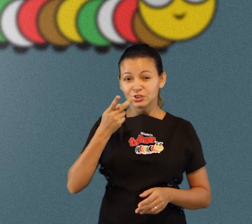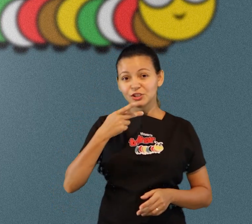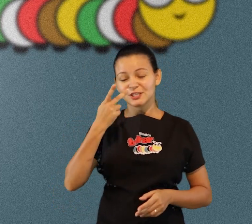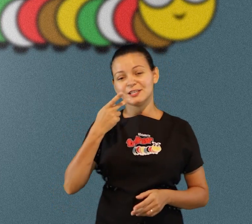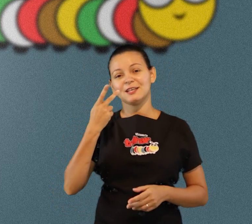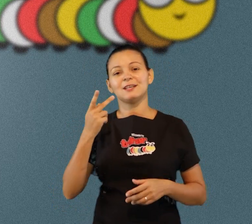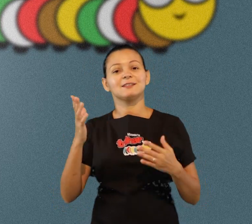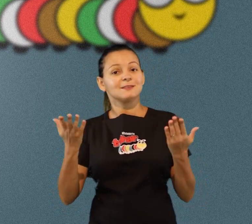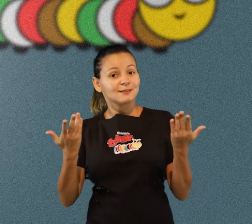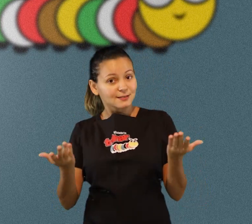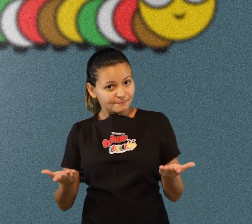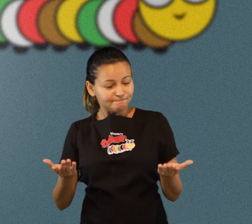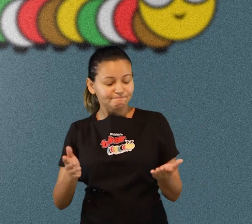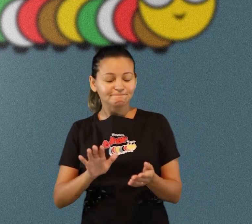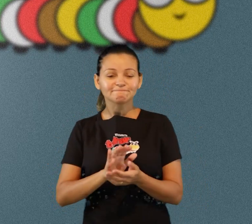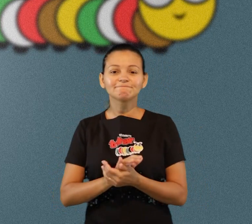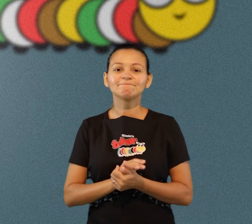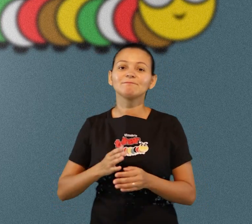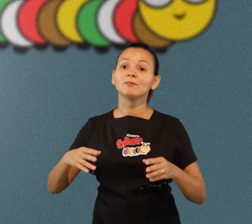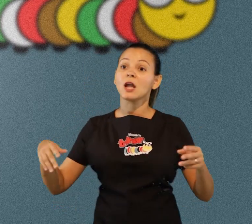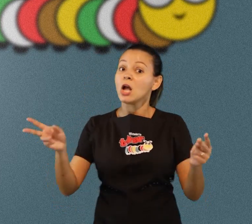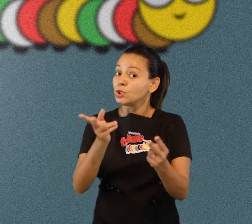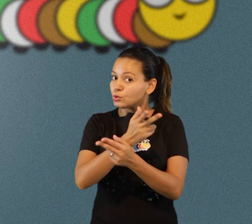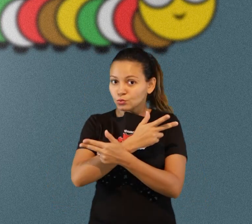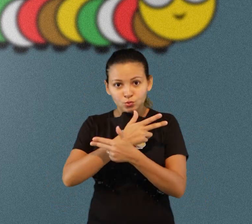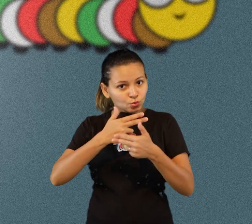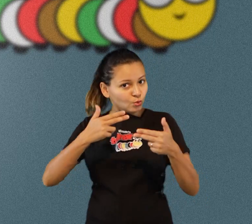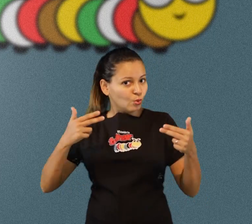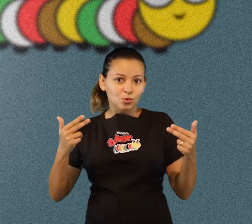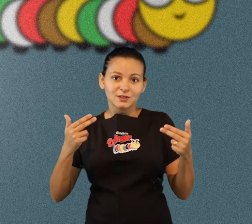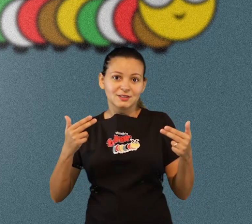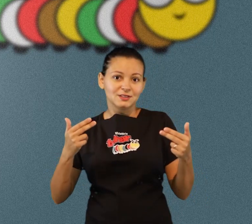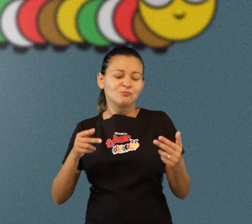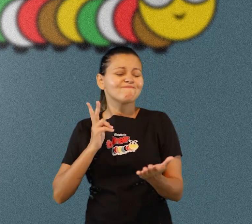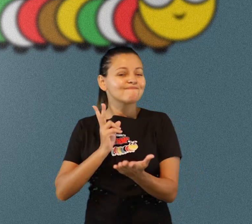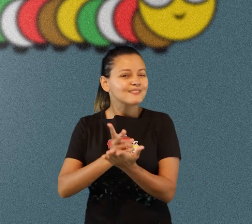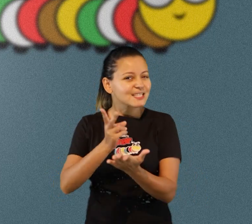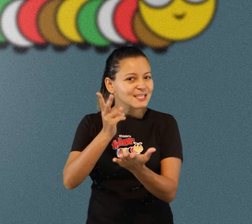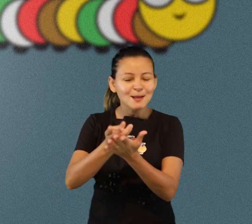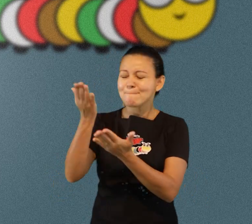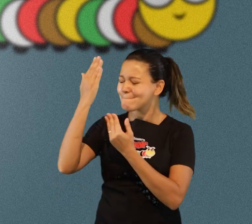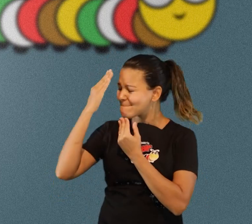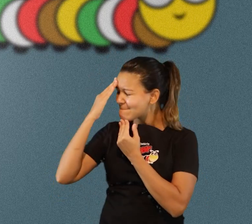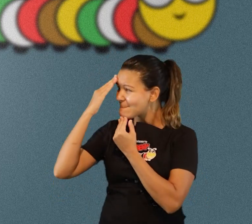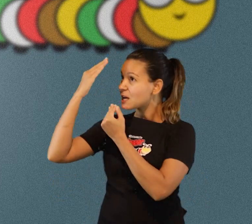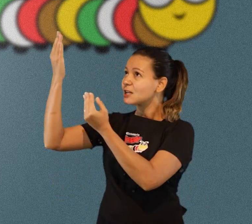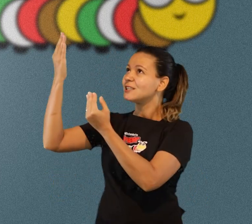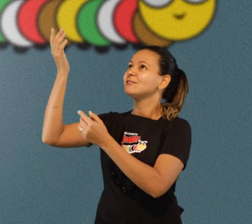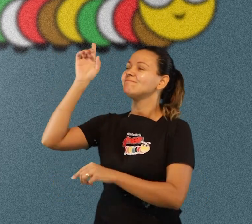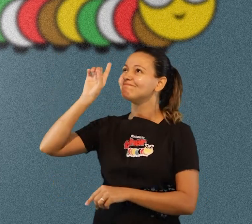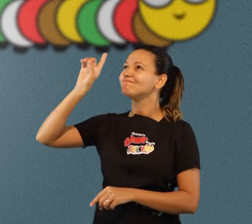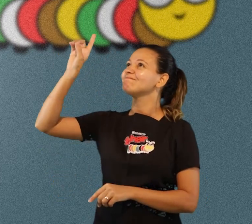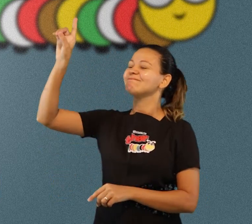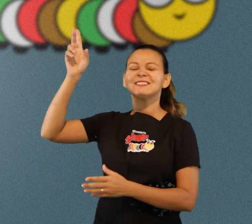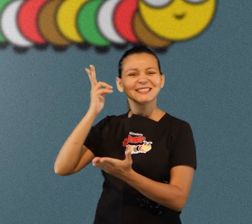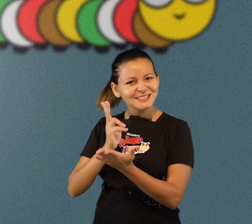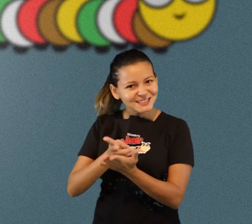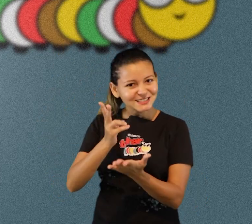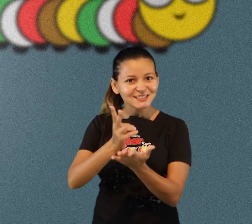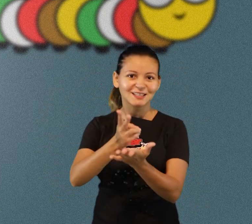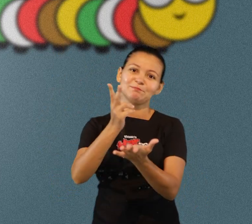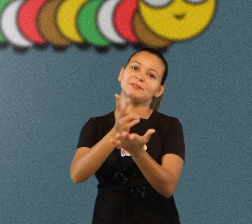1ª parte que é a parte A diz assim em todas as coisas sejam